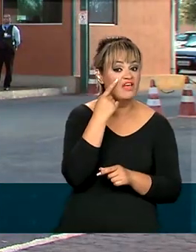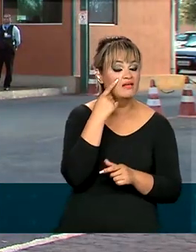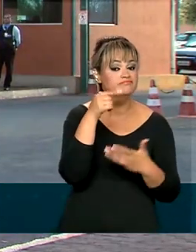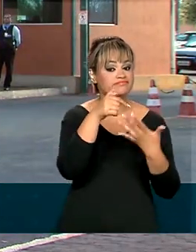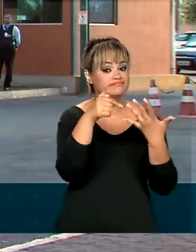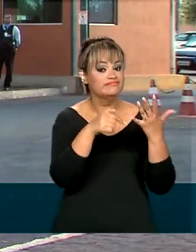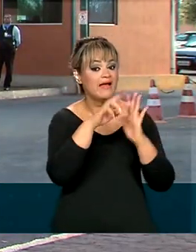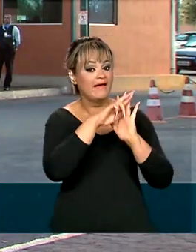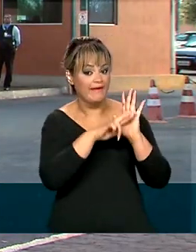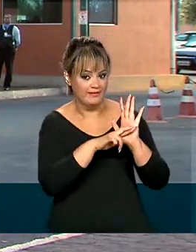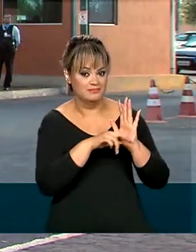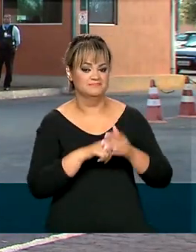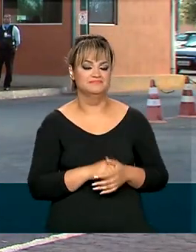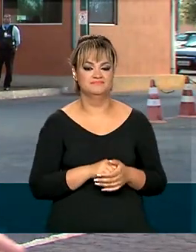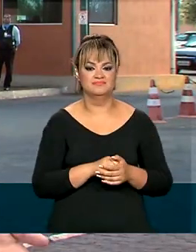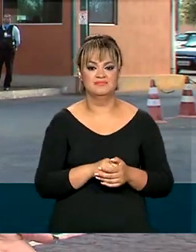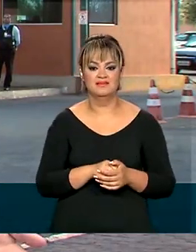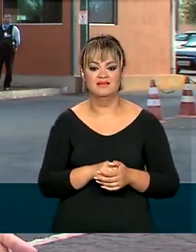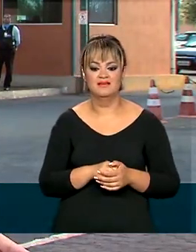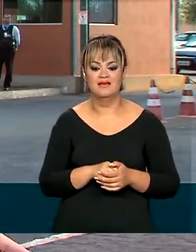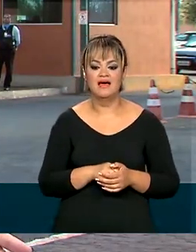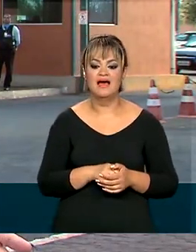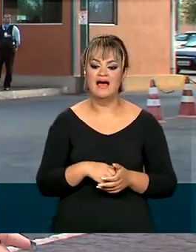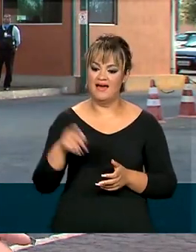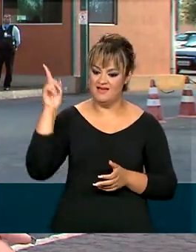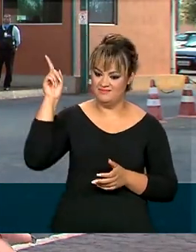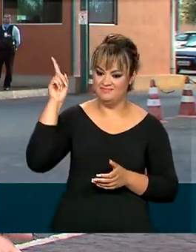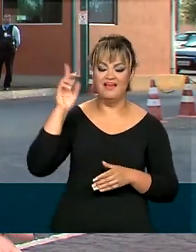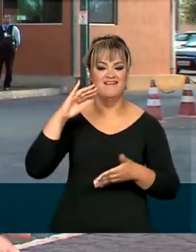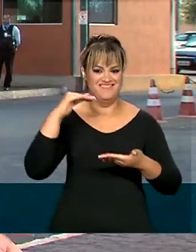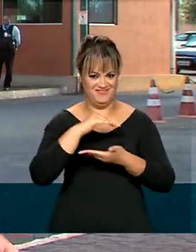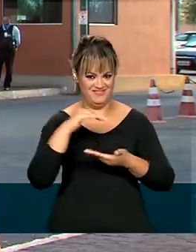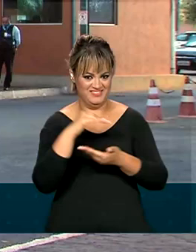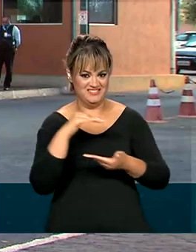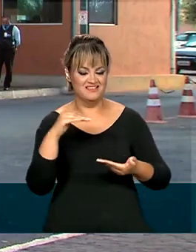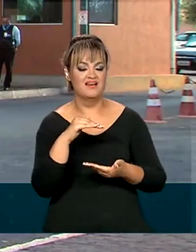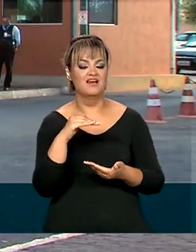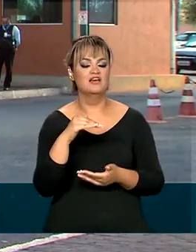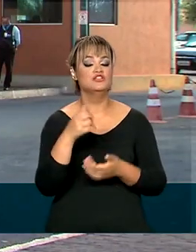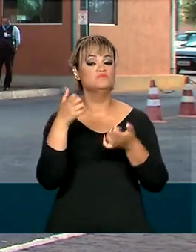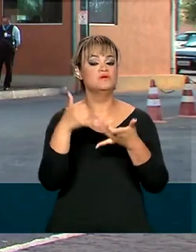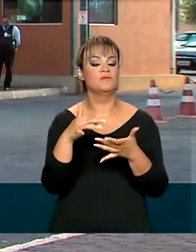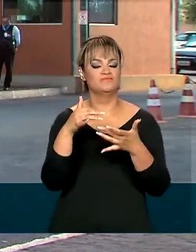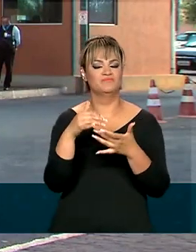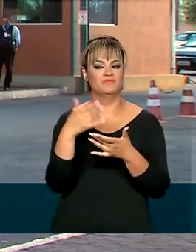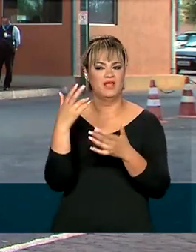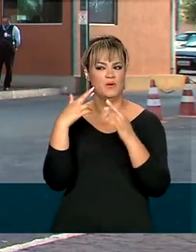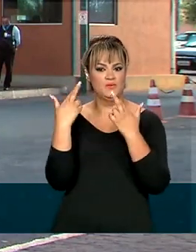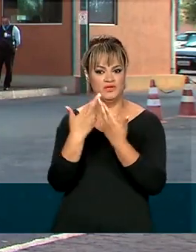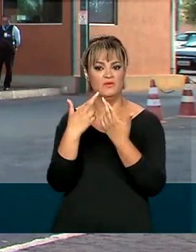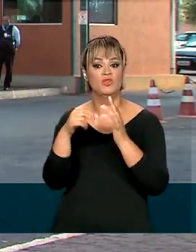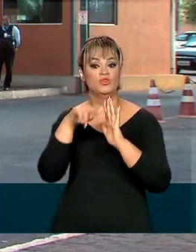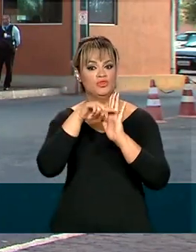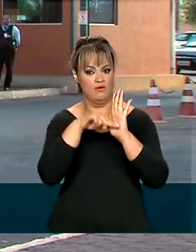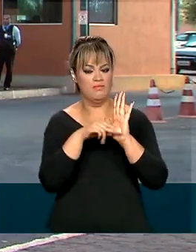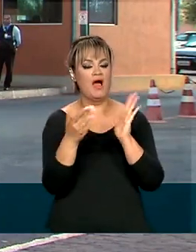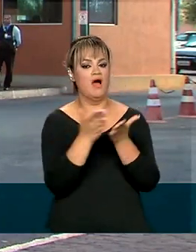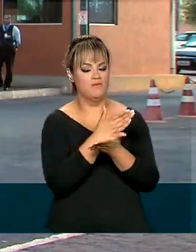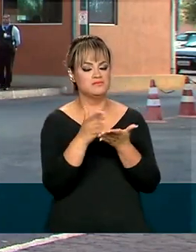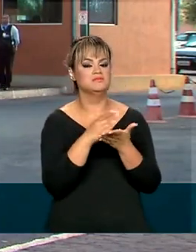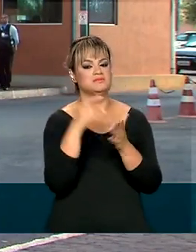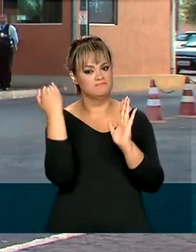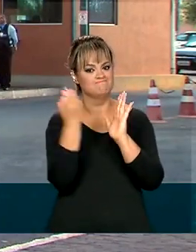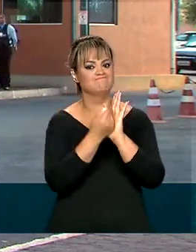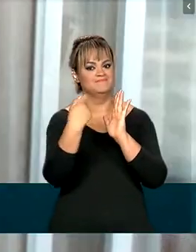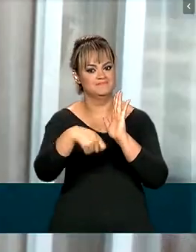requisitos para o seu destino. A Agência Nacional de Vigilância Sanitária explicou em reunião as normas que estarão em